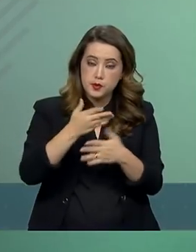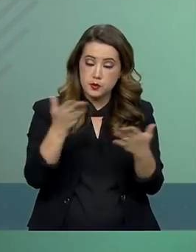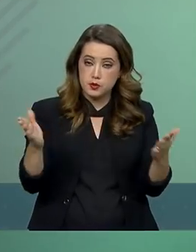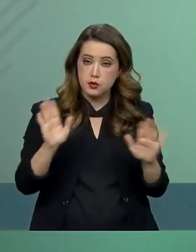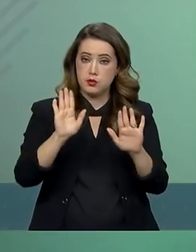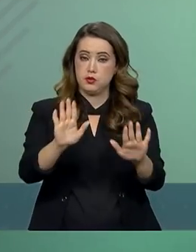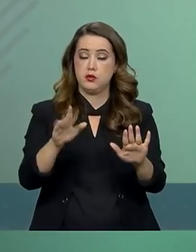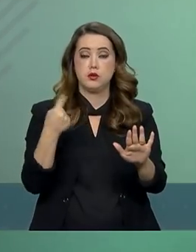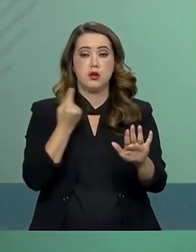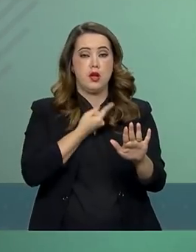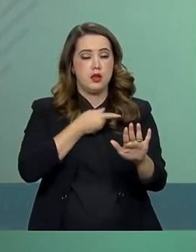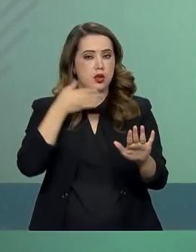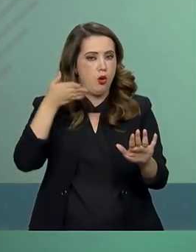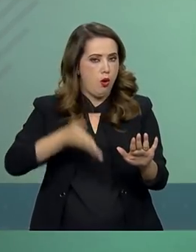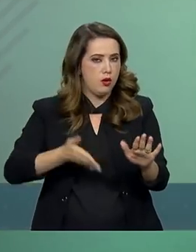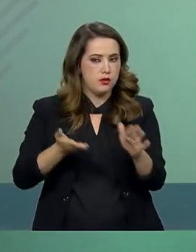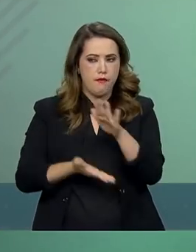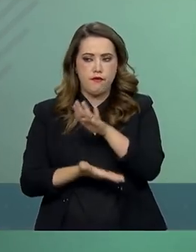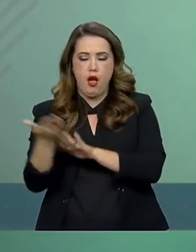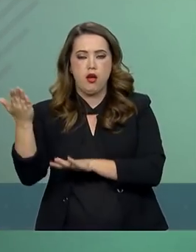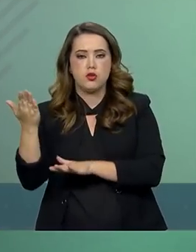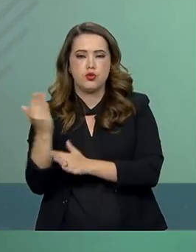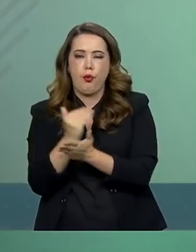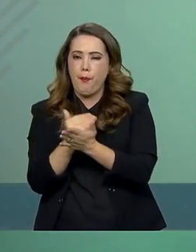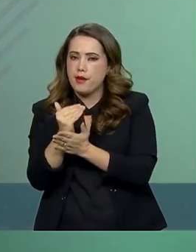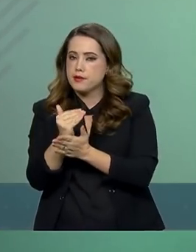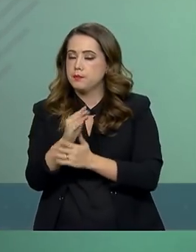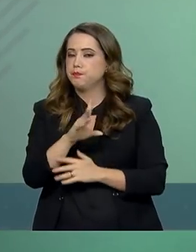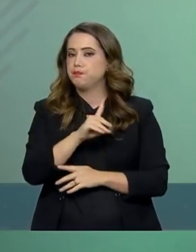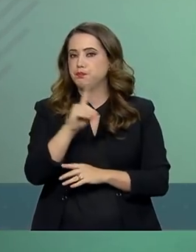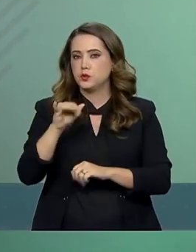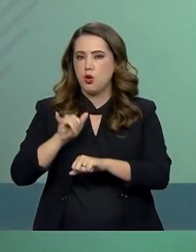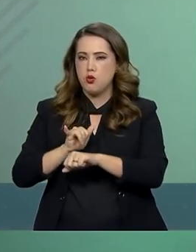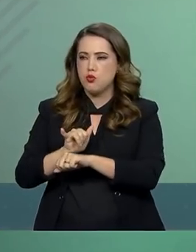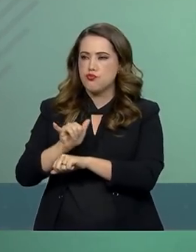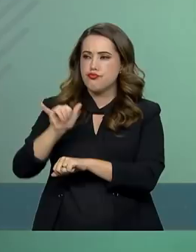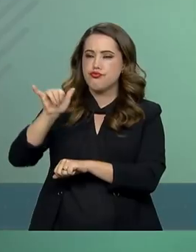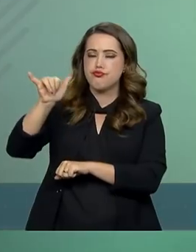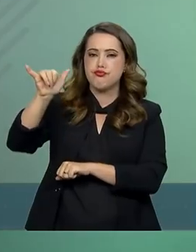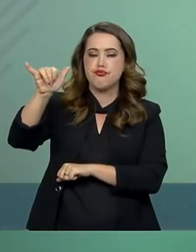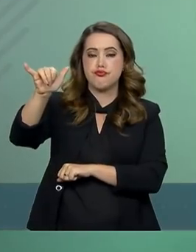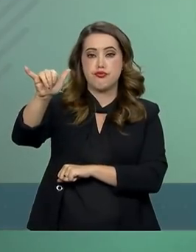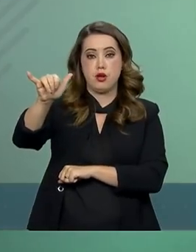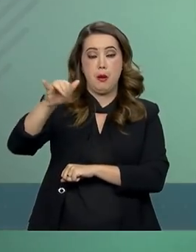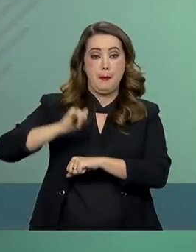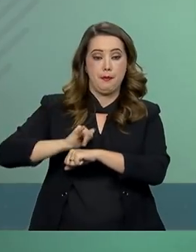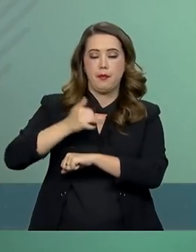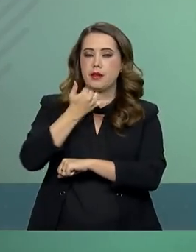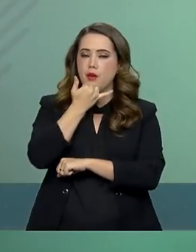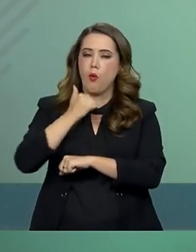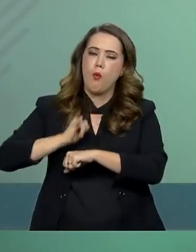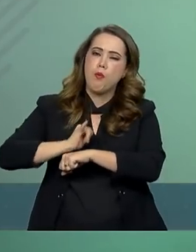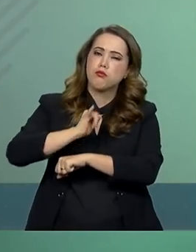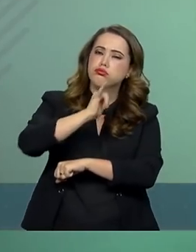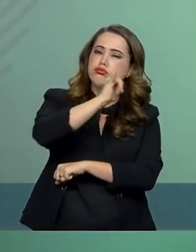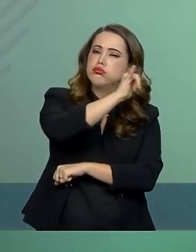Então, a nossa partida ocorrerá na próxima quinta-feira, data,